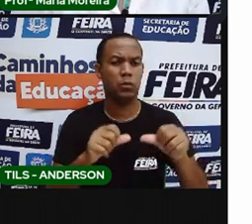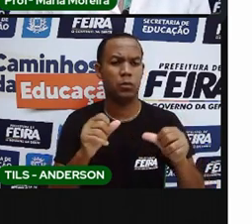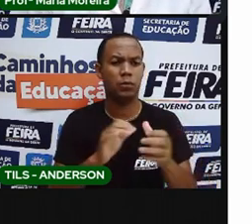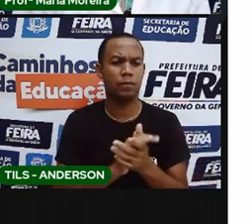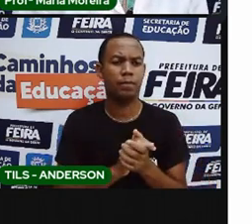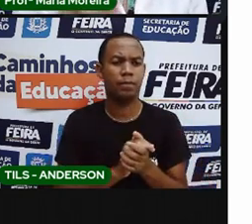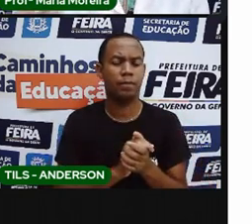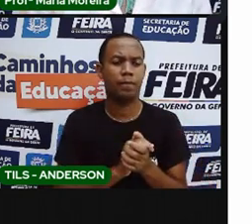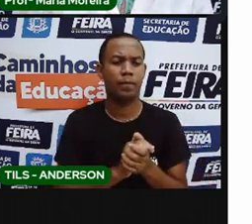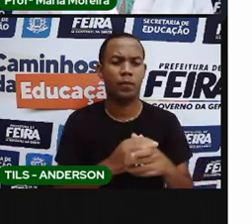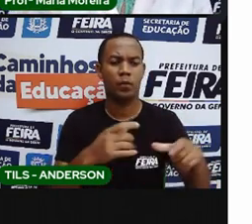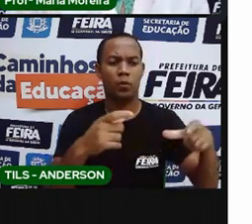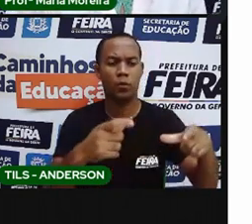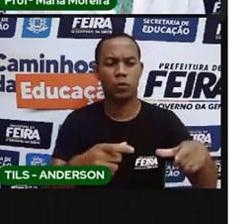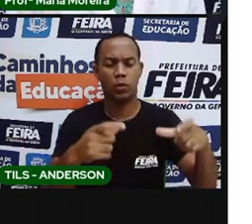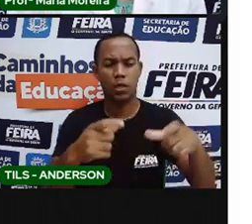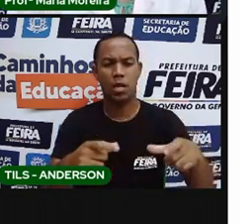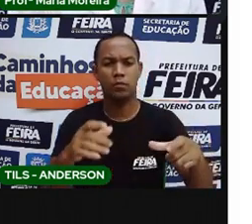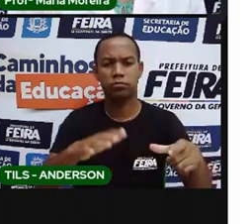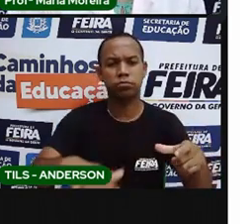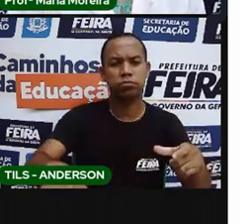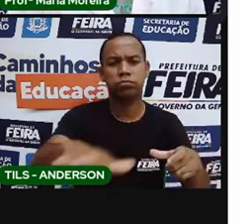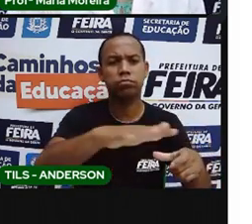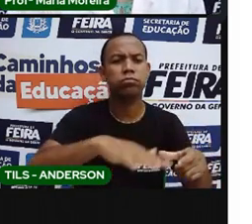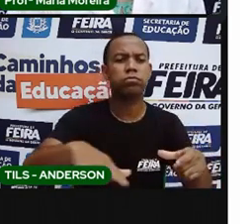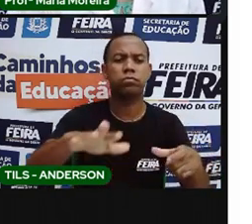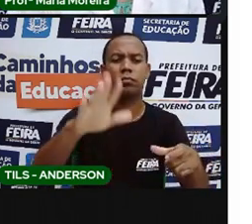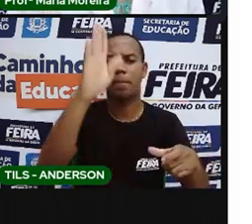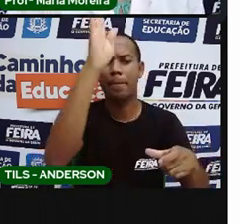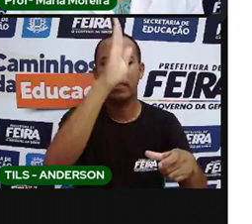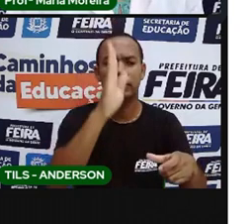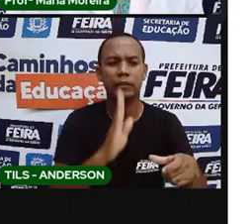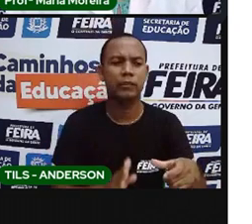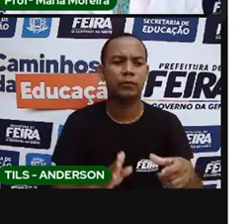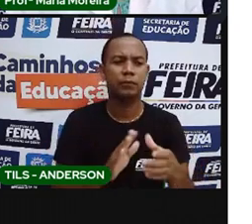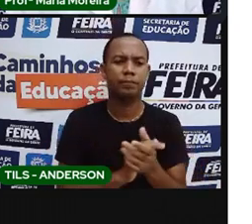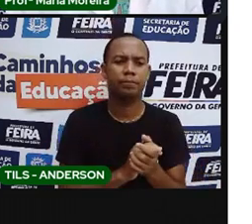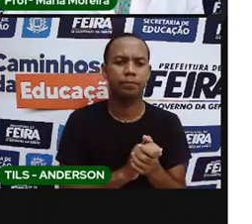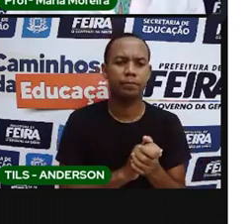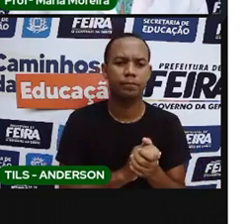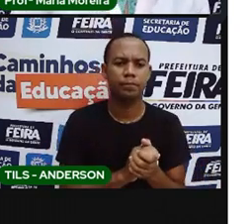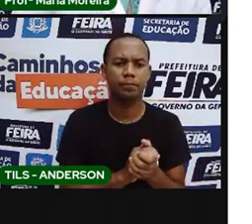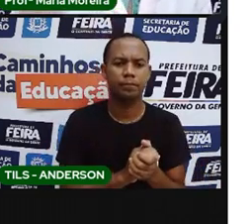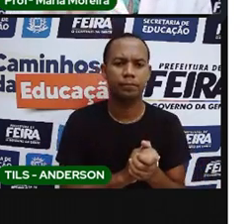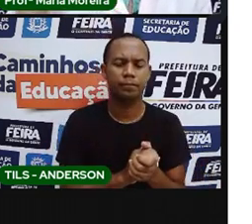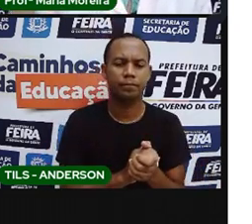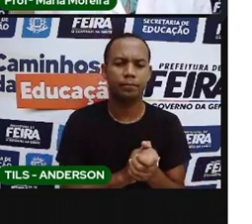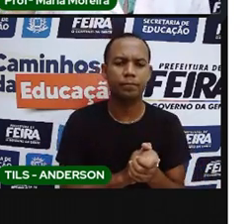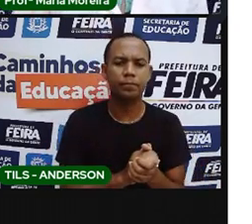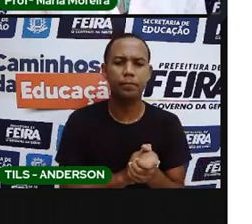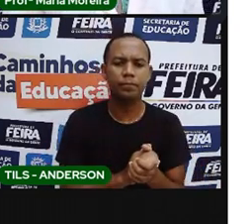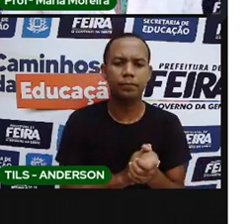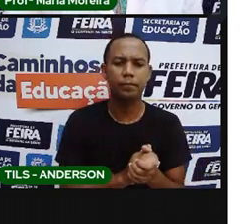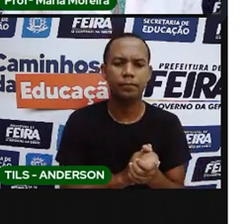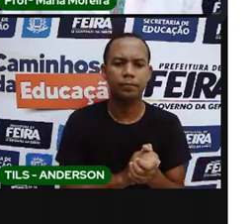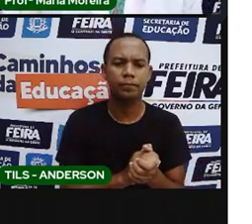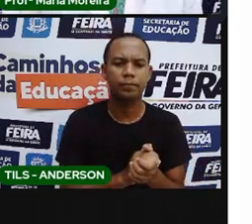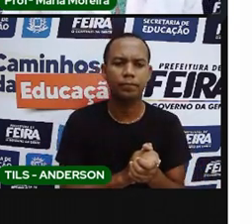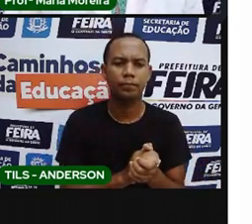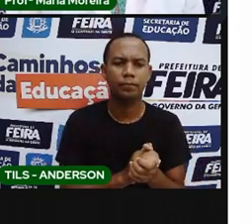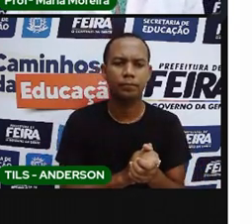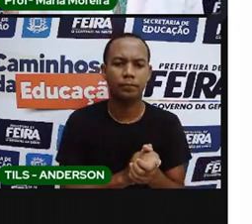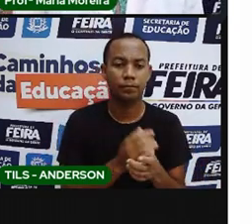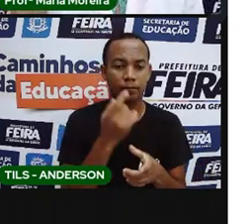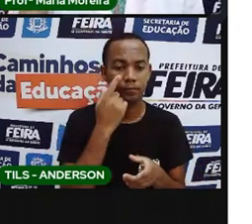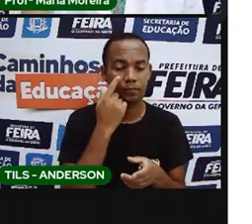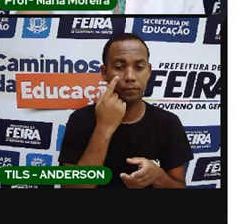desse território que a gente chama de Brasil. Ah, pra não vai se aprofundar nisso, porque ainda não é o momento. Aí